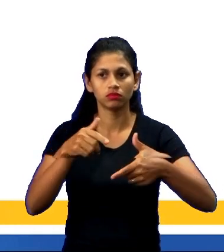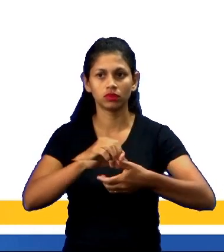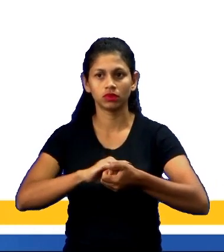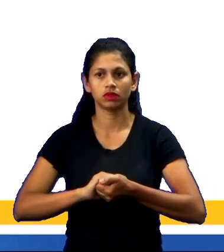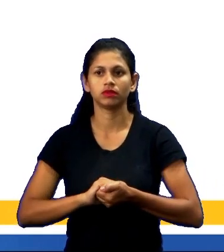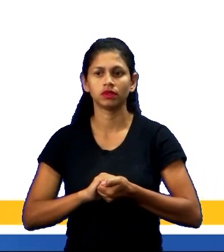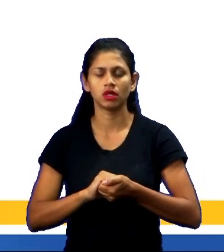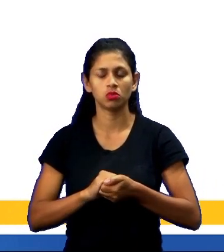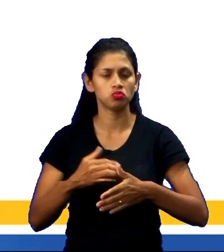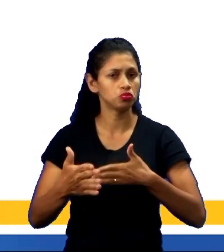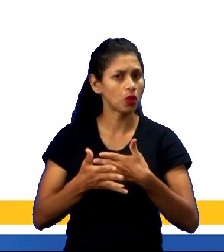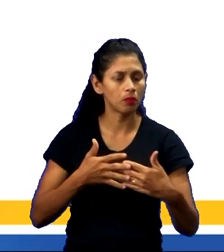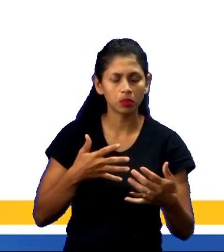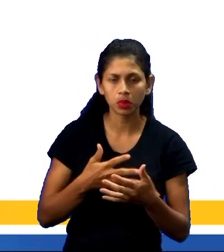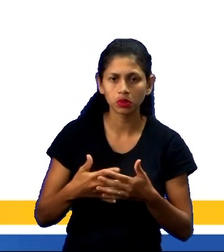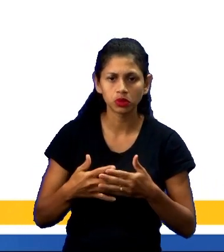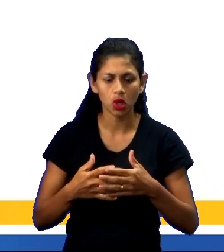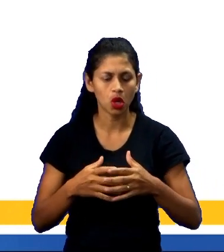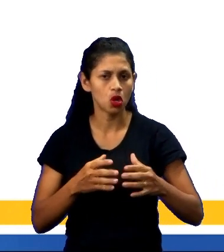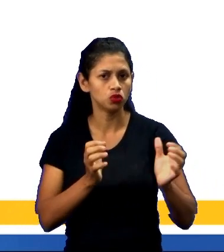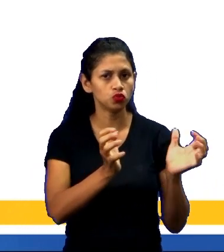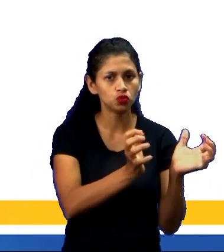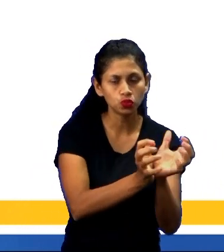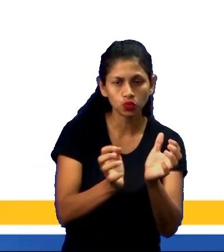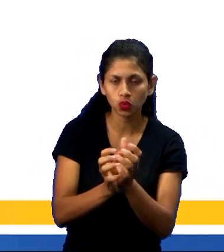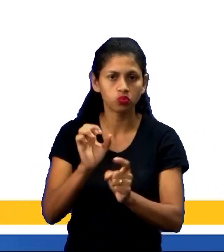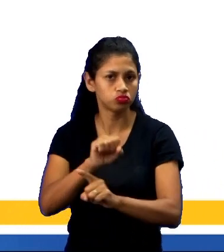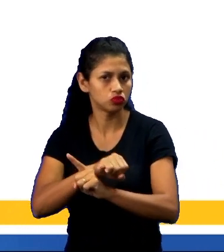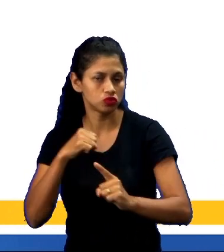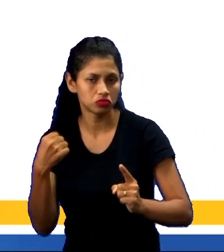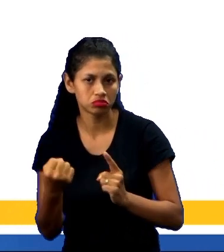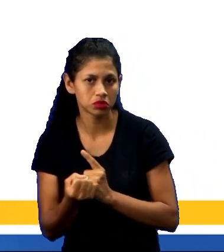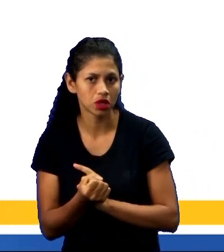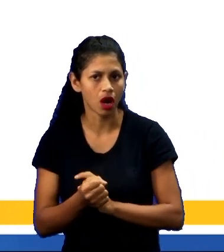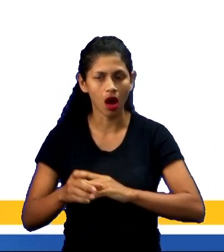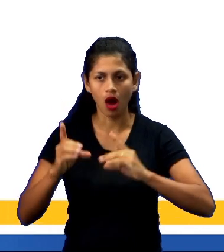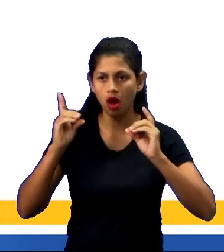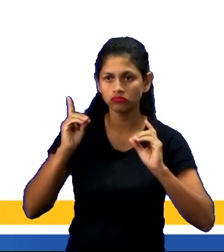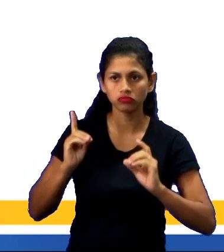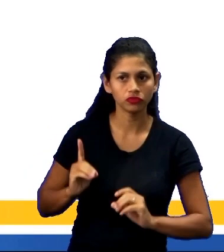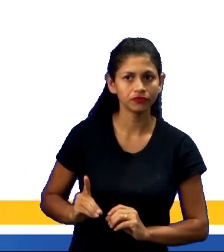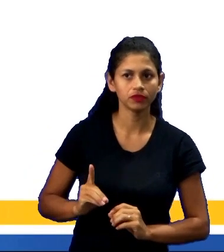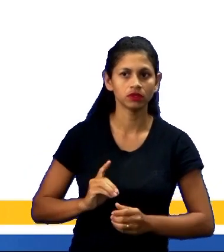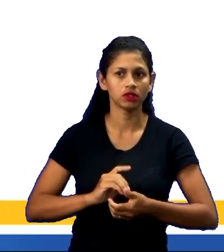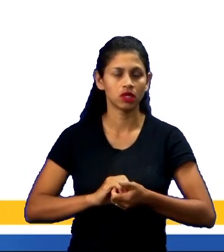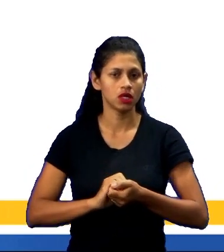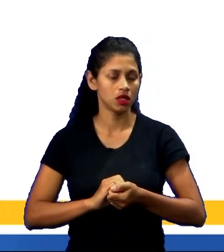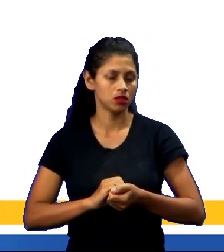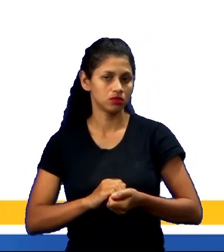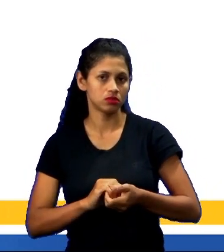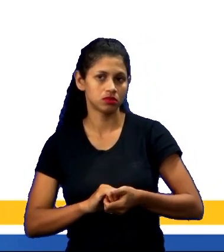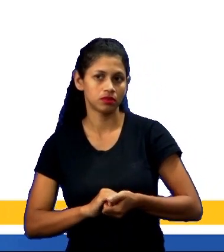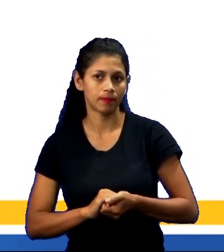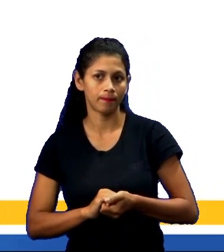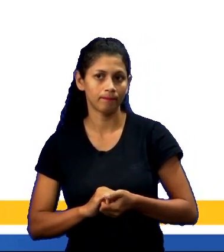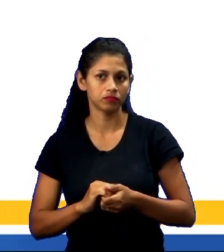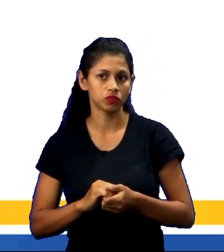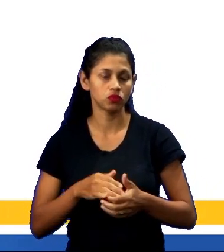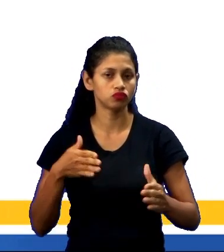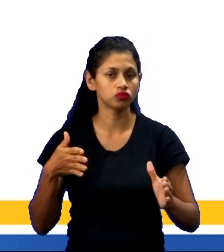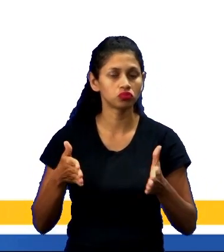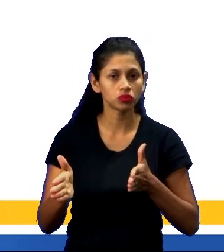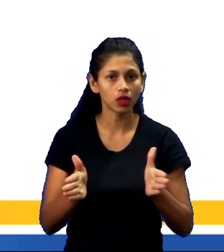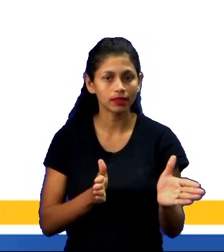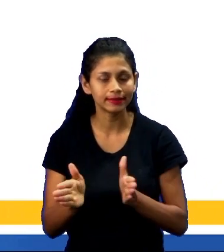independentemente das diferenças de classe, educação, idade, deficiência ou gênero. Ao ser dado oportunidades iguais de acesso ao esporte,